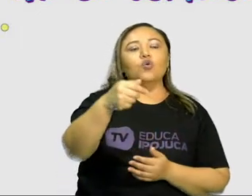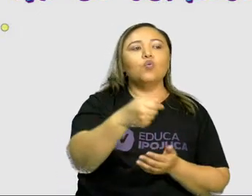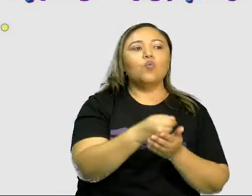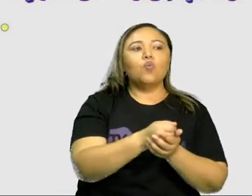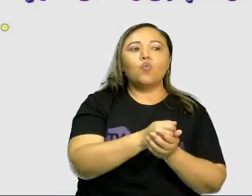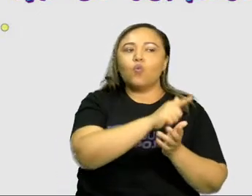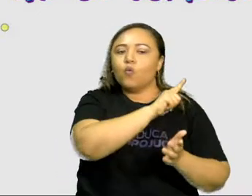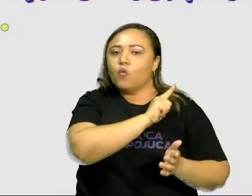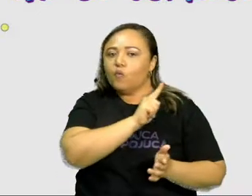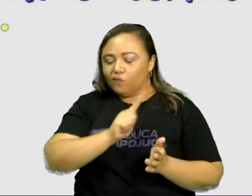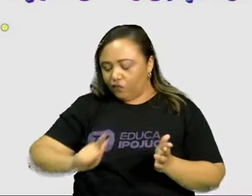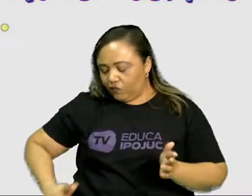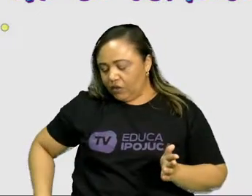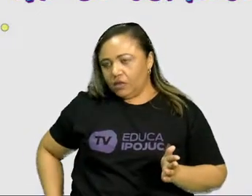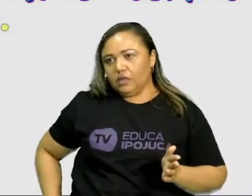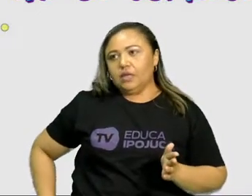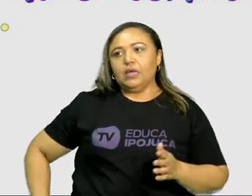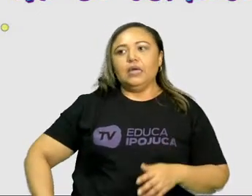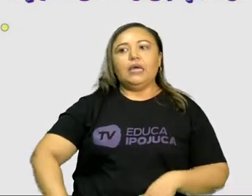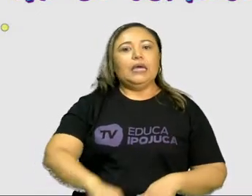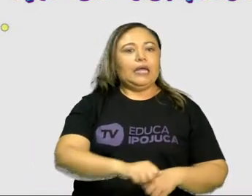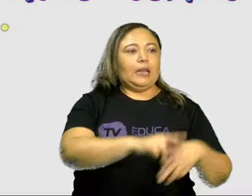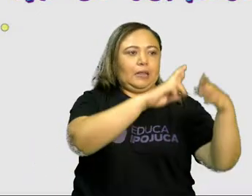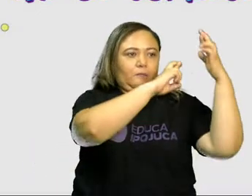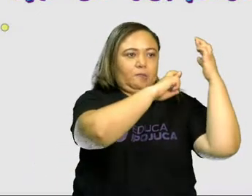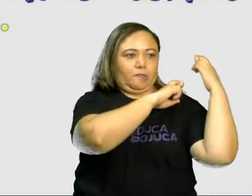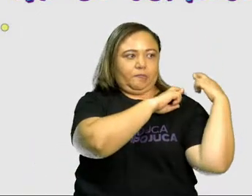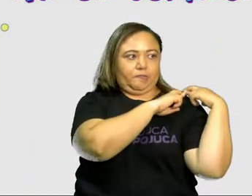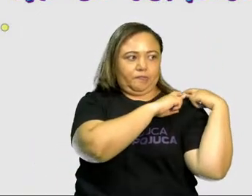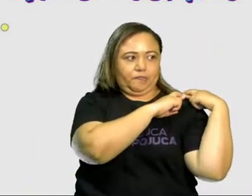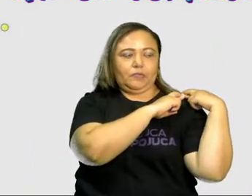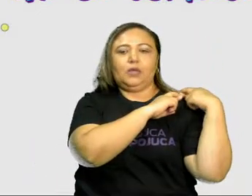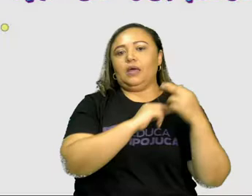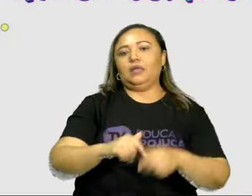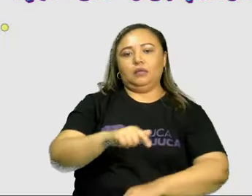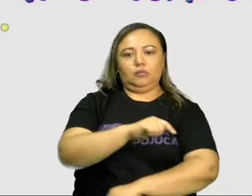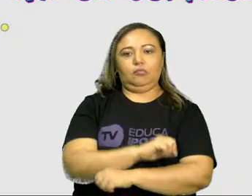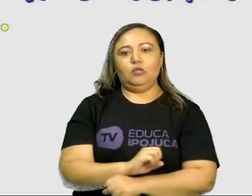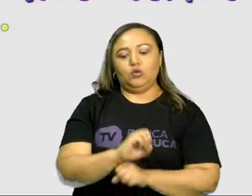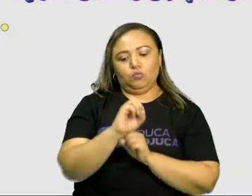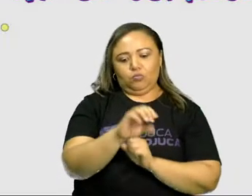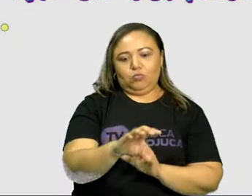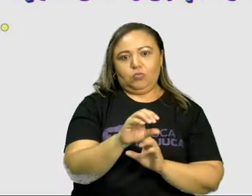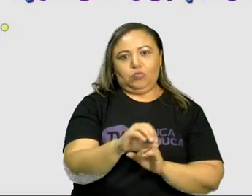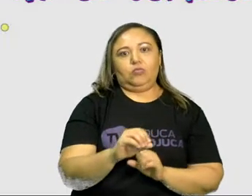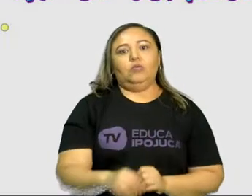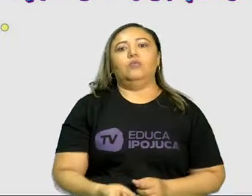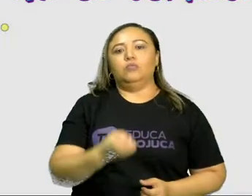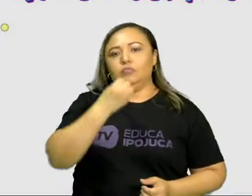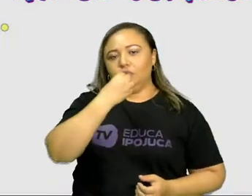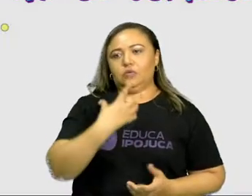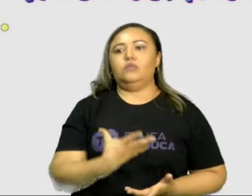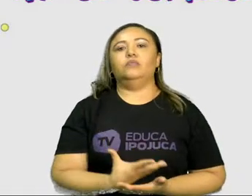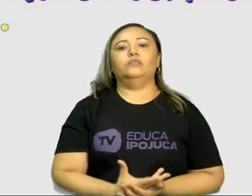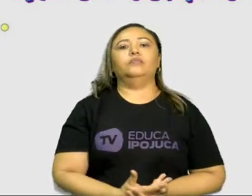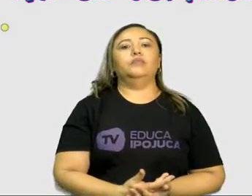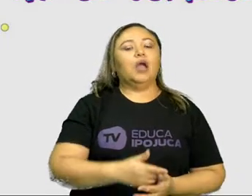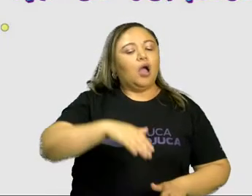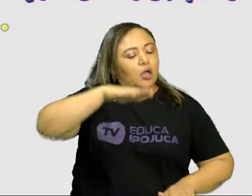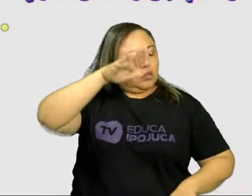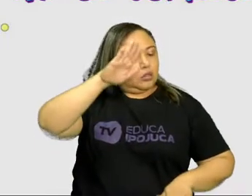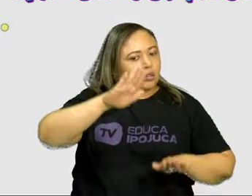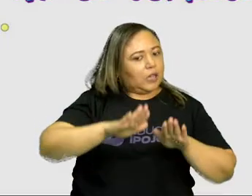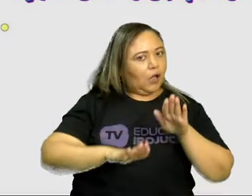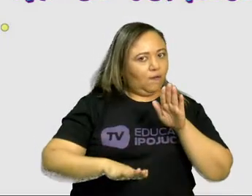observamos aí nessas duas primeiras, onde está em azul, grifado em azul. Pode ser. Então isso aí é marca de